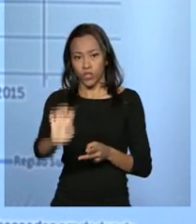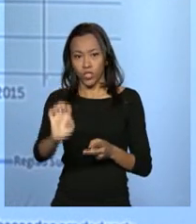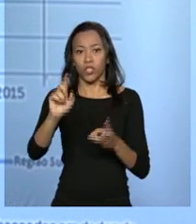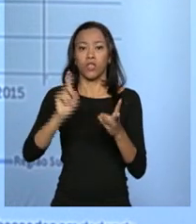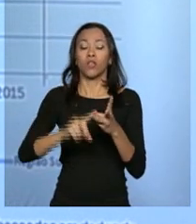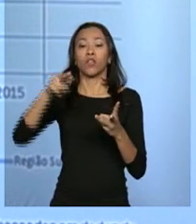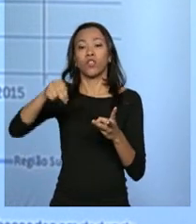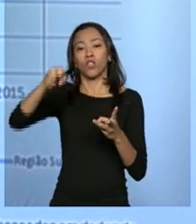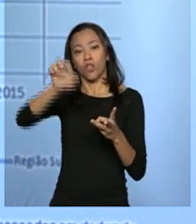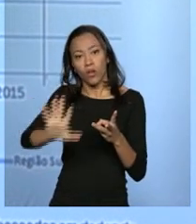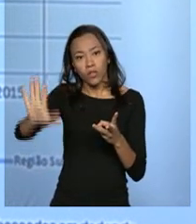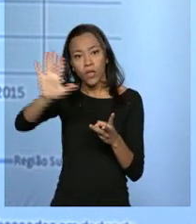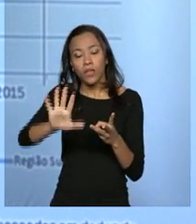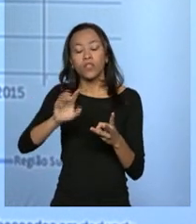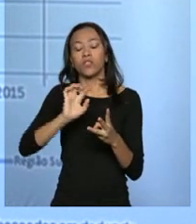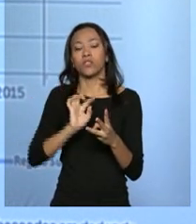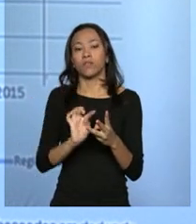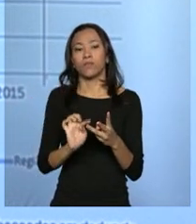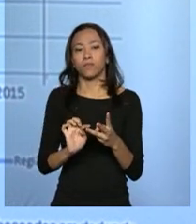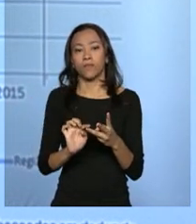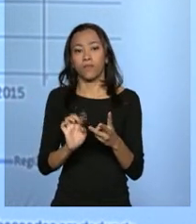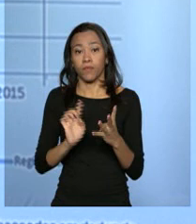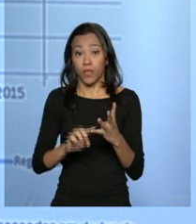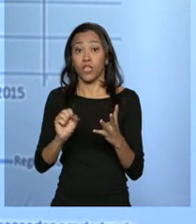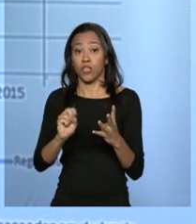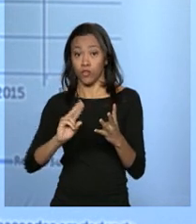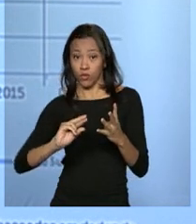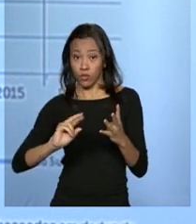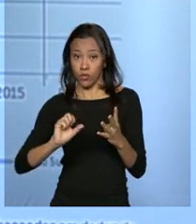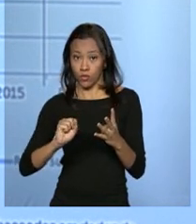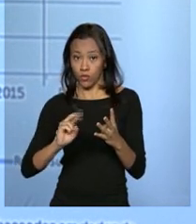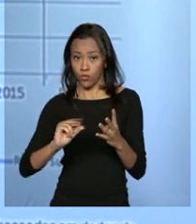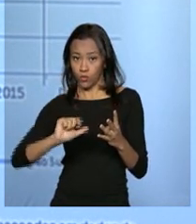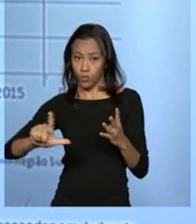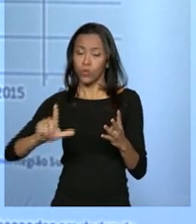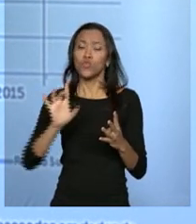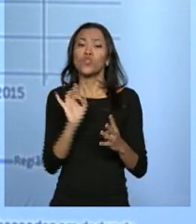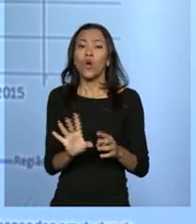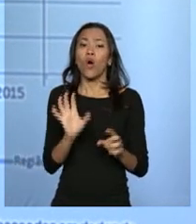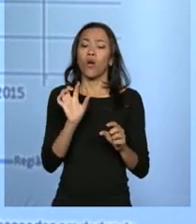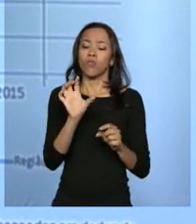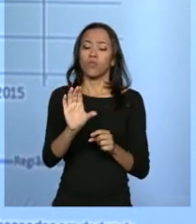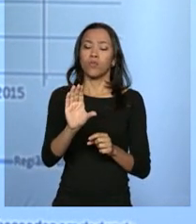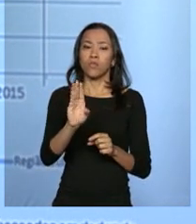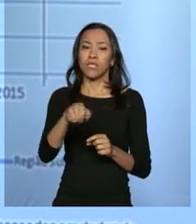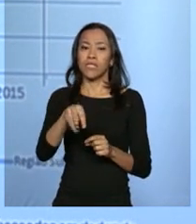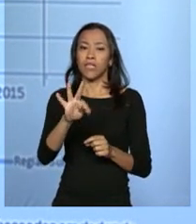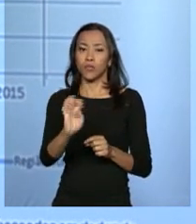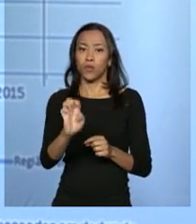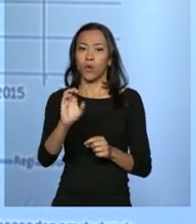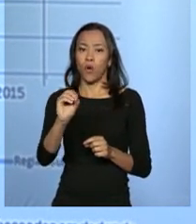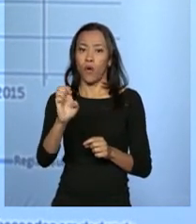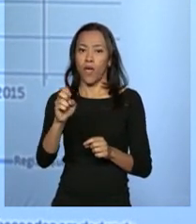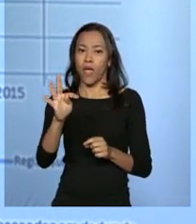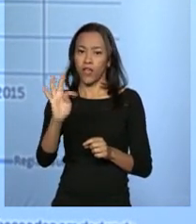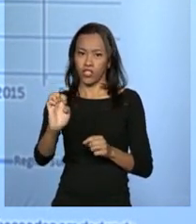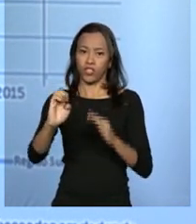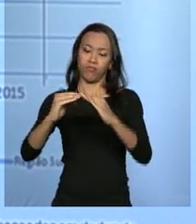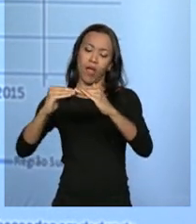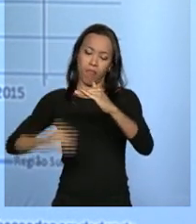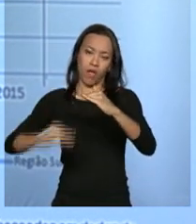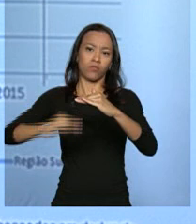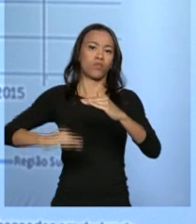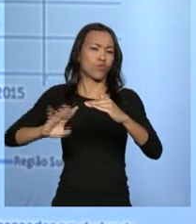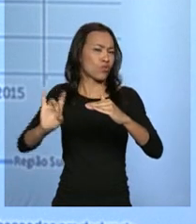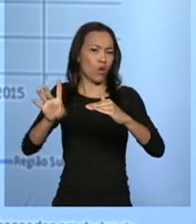Nordeste e Sul. Quer dizer, apenas o Centro-Oeste estará um pouco abaixo, mas,